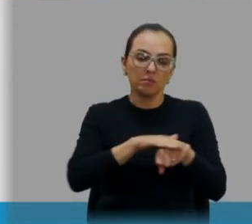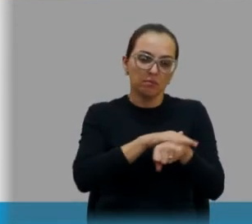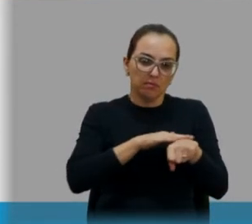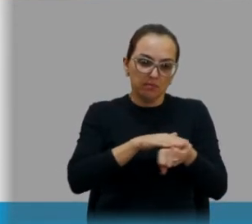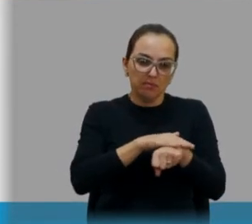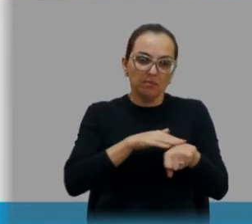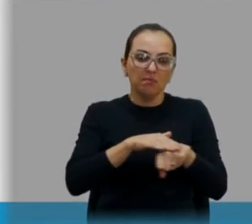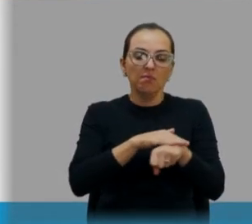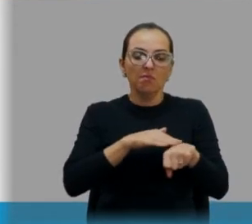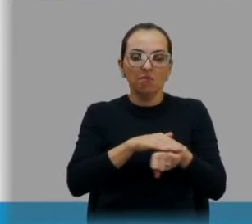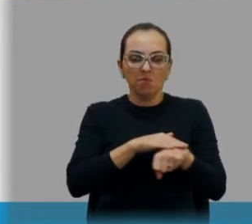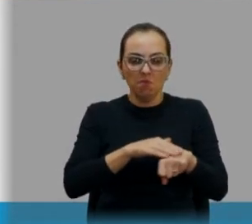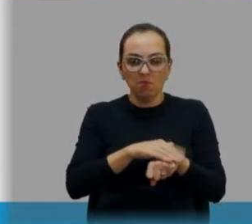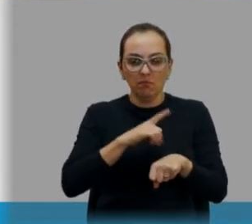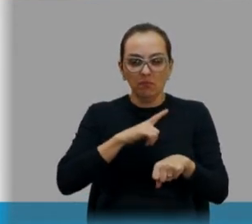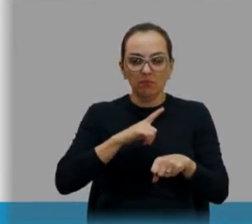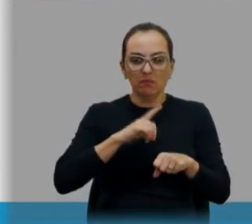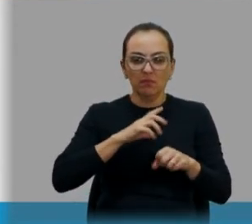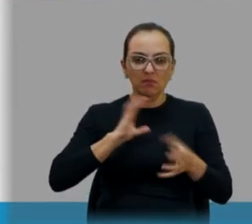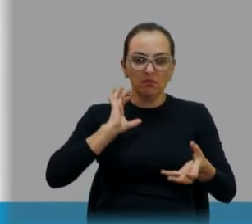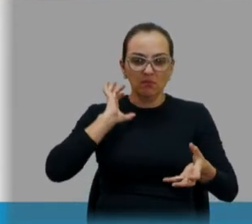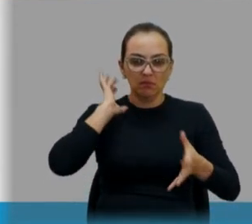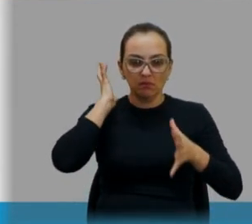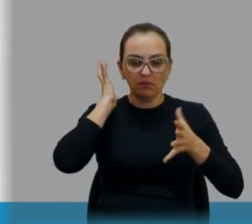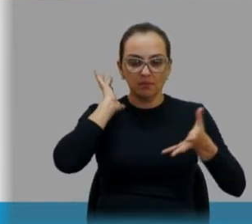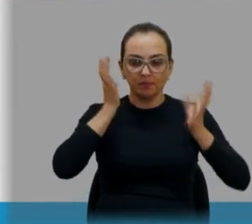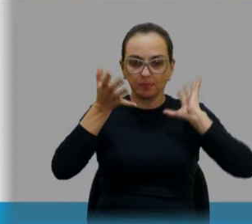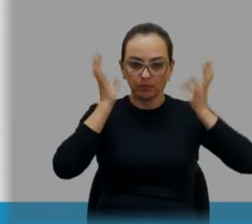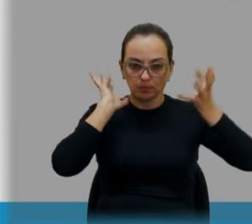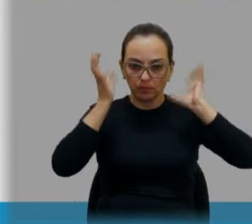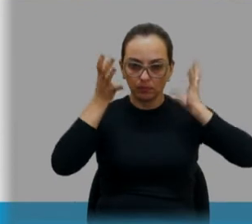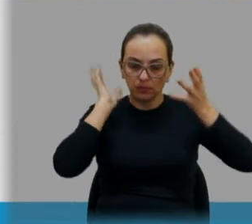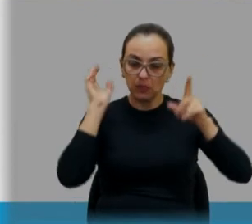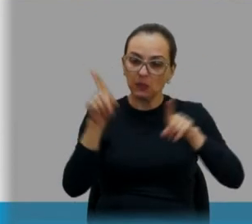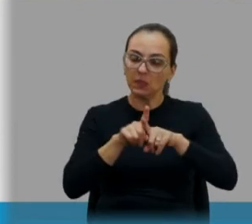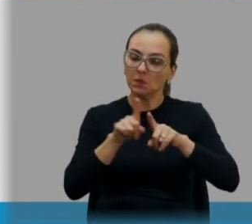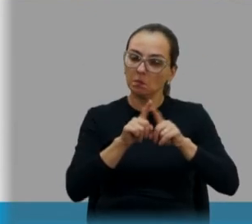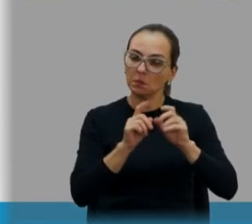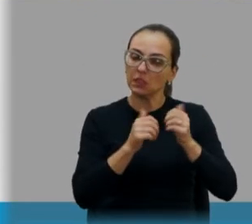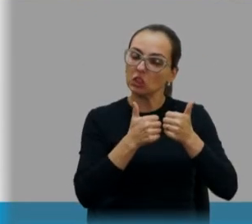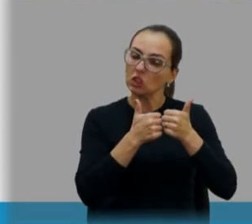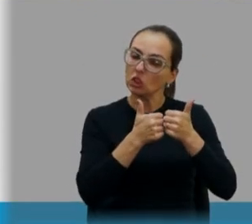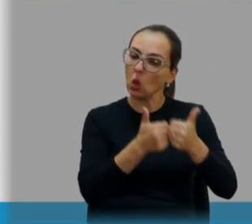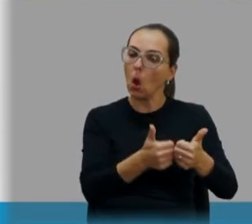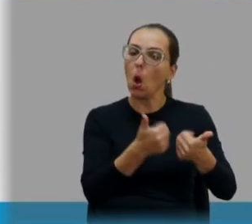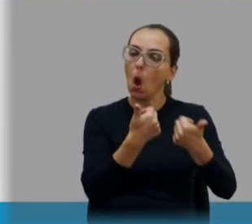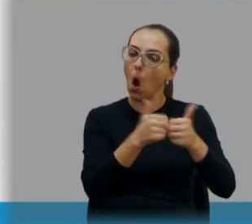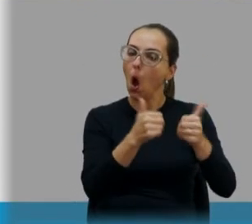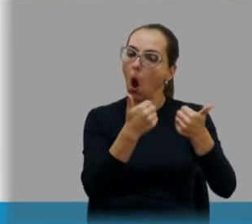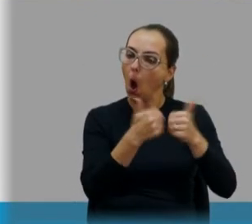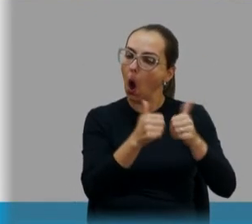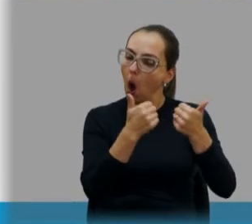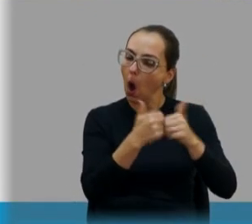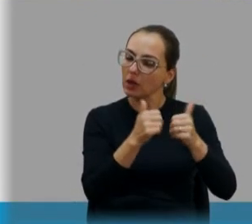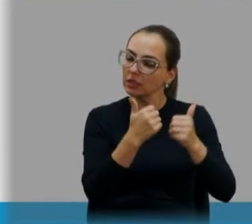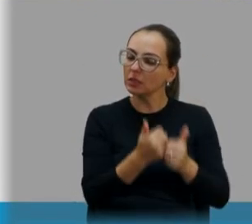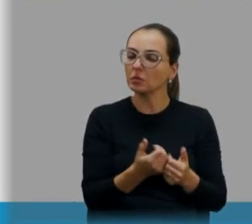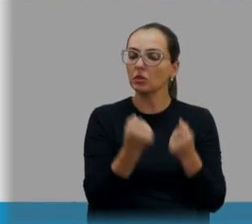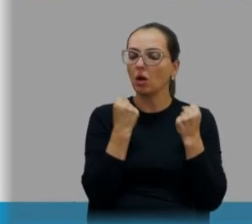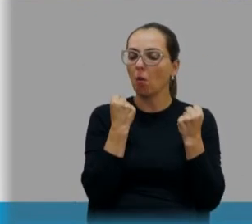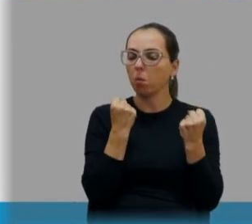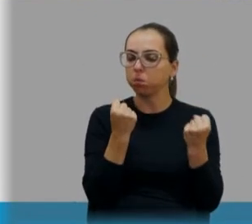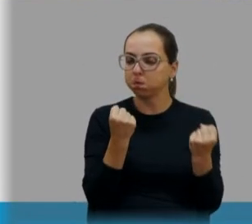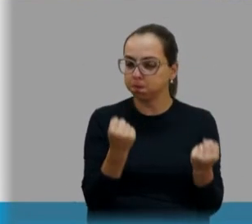caminhões, mas tem um ônibus passando, lotado, então o peso também é bastante